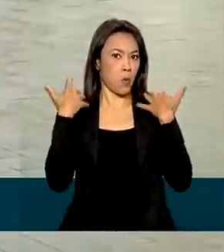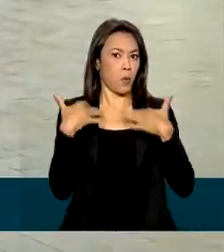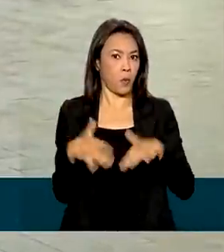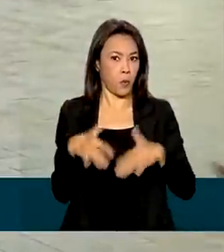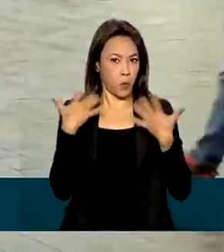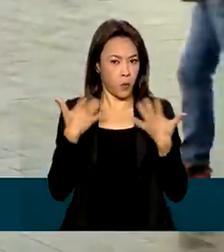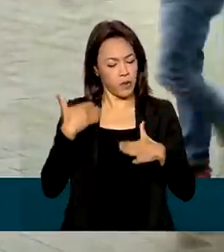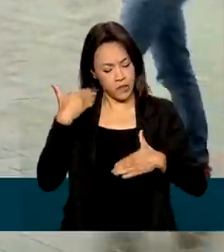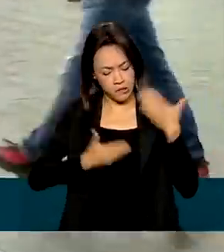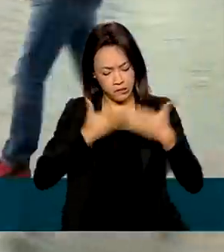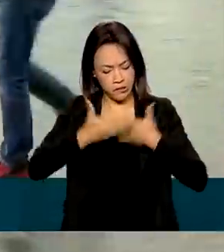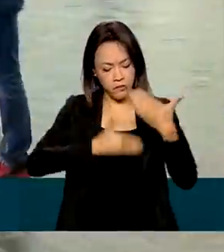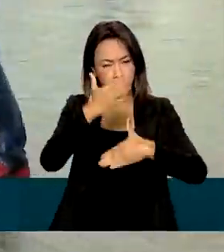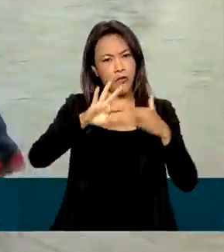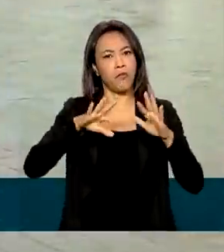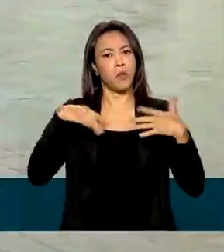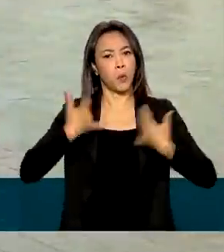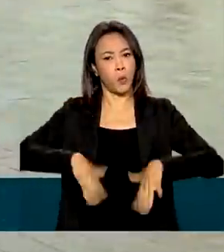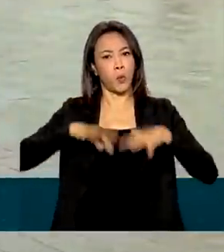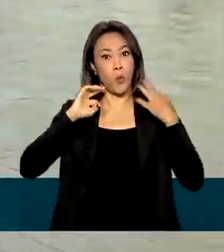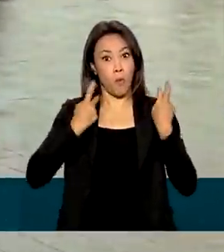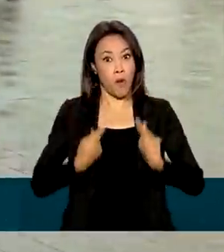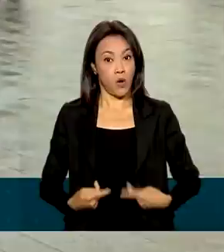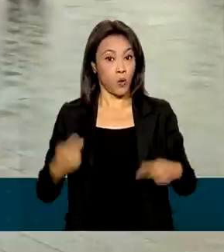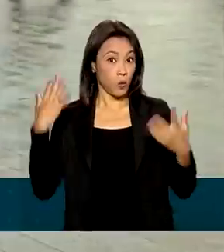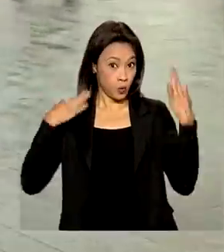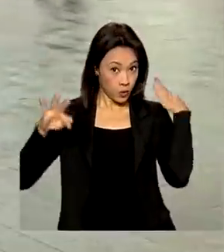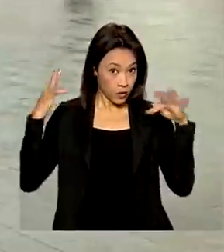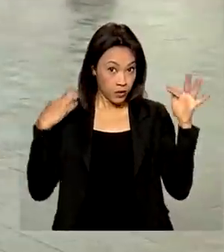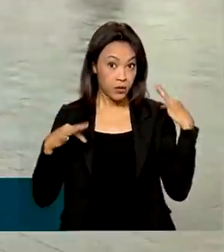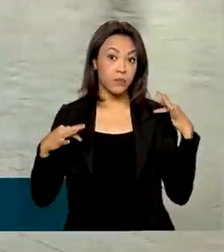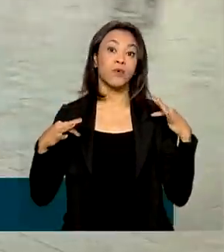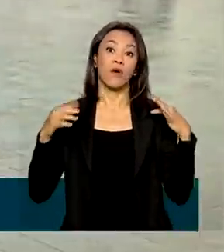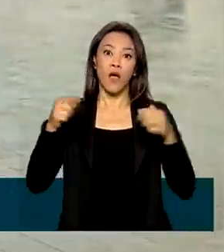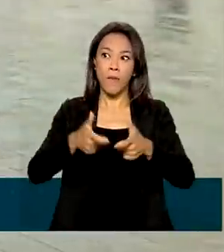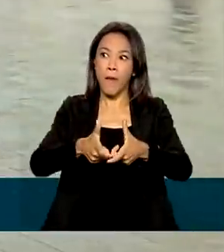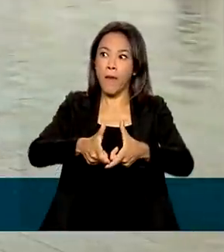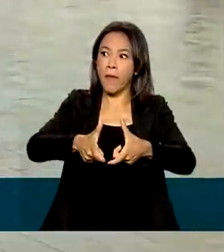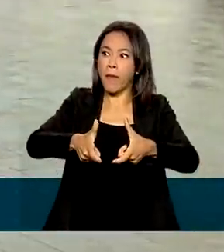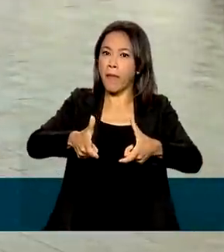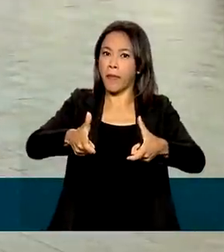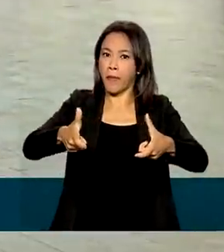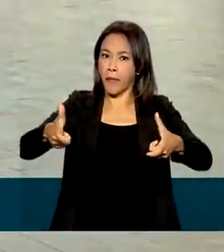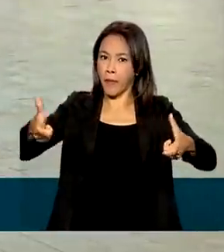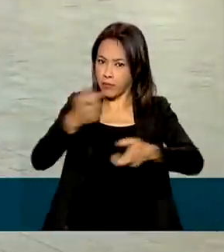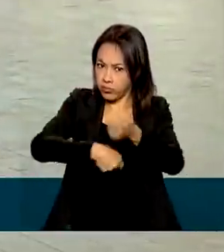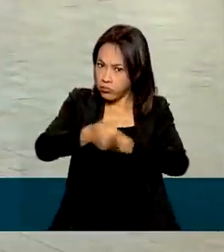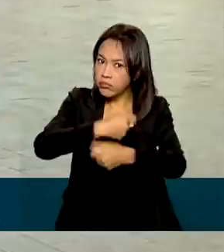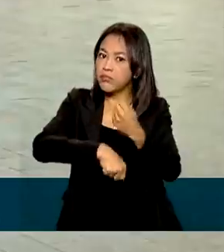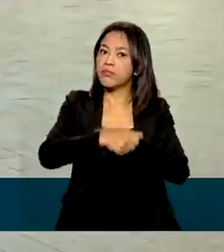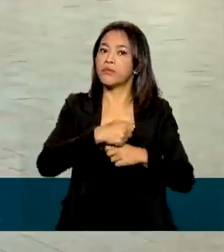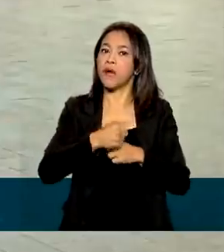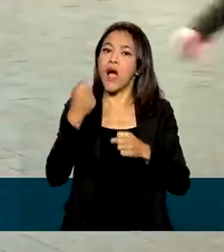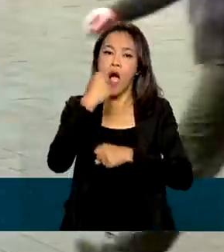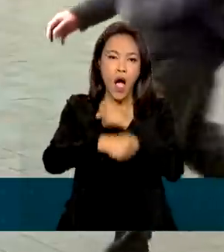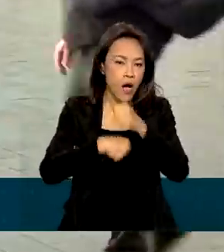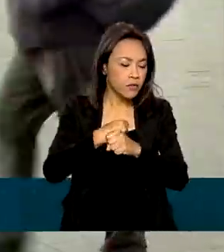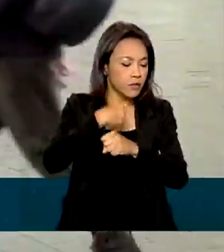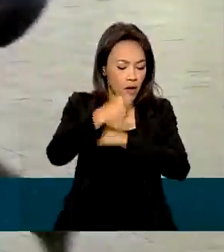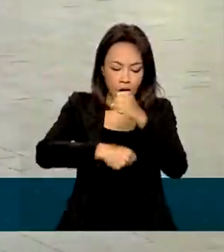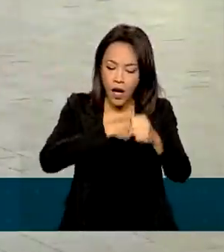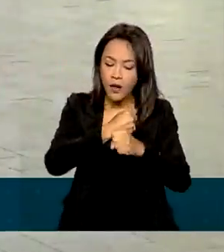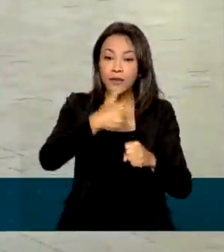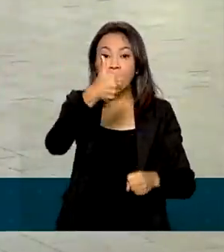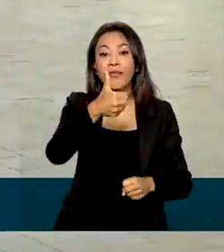índice de desenvolvimento humano. O turismo tem sido um fator de crescimento econômico. Todos os anos, cerca de